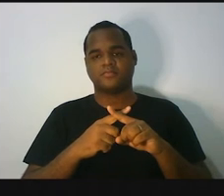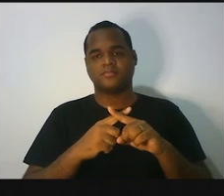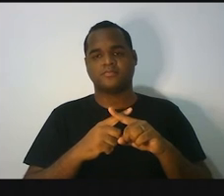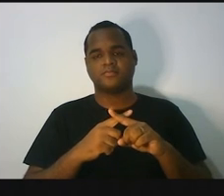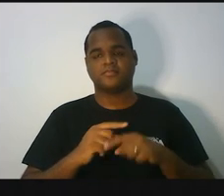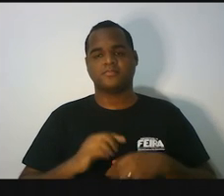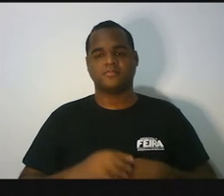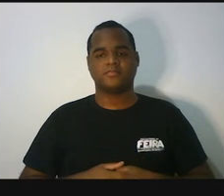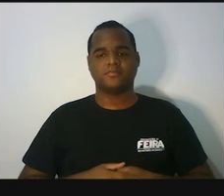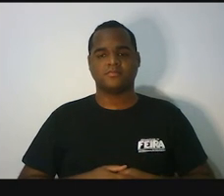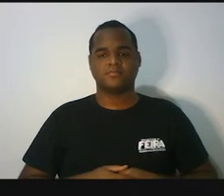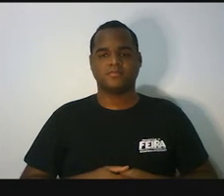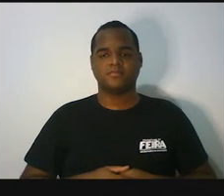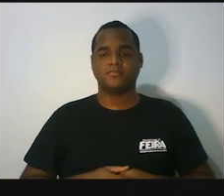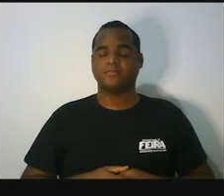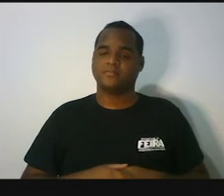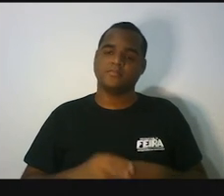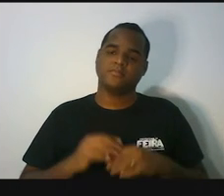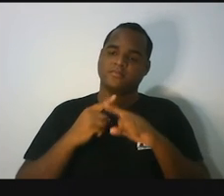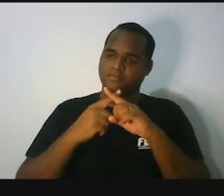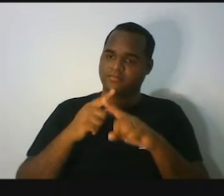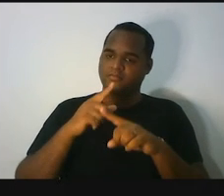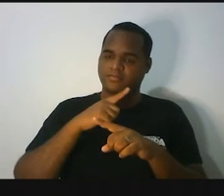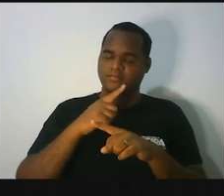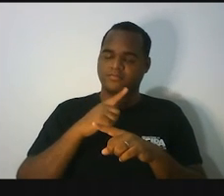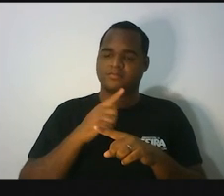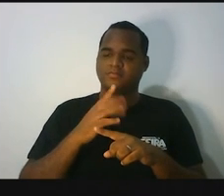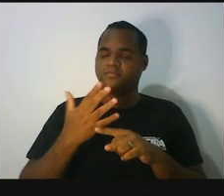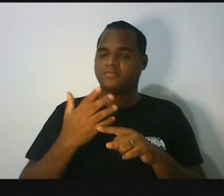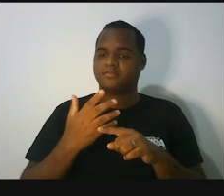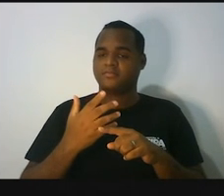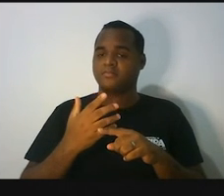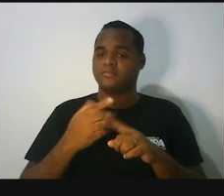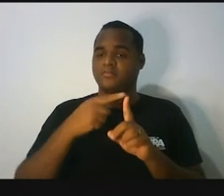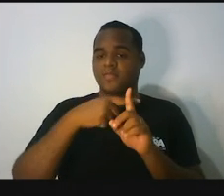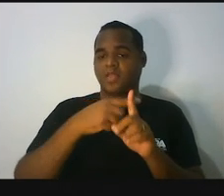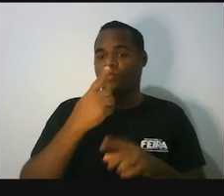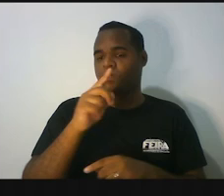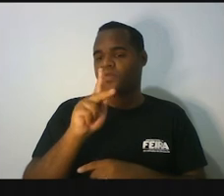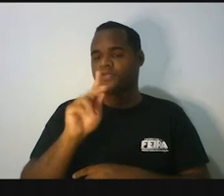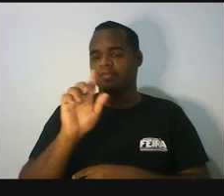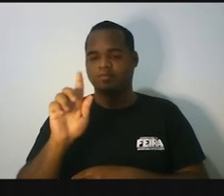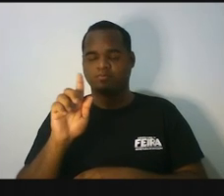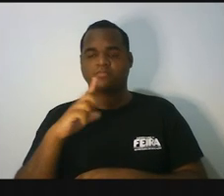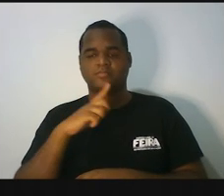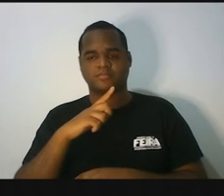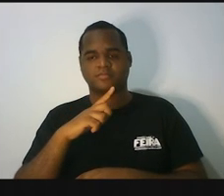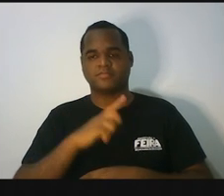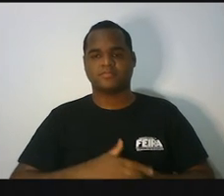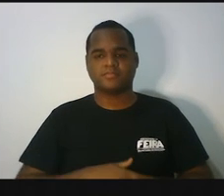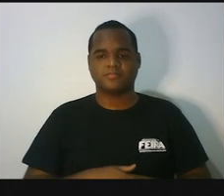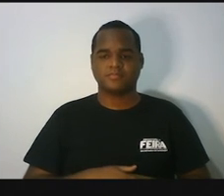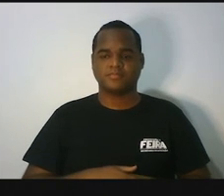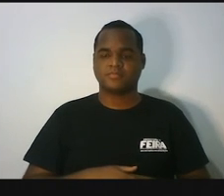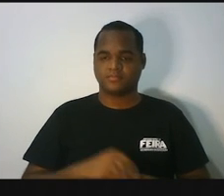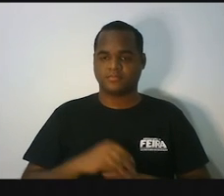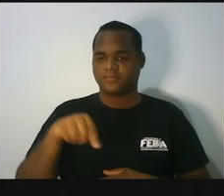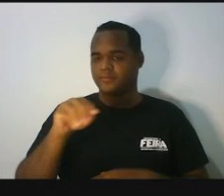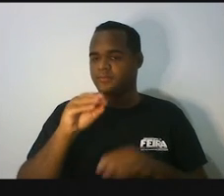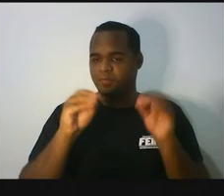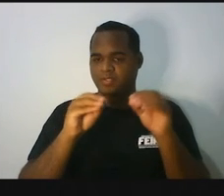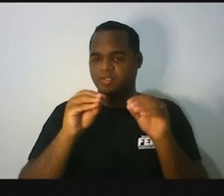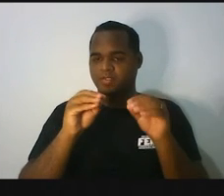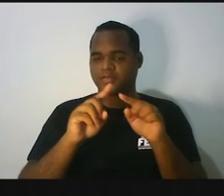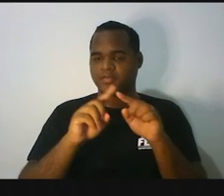uma caixinha com x mais 1 kg só que esse 1 kg a gente vai colocar em grama